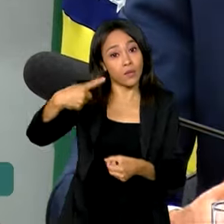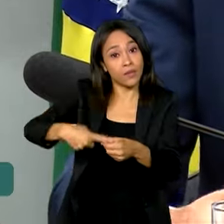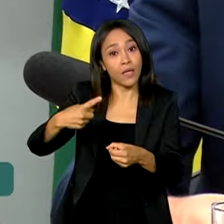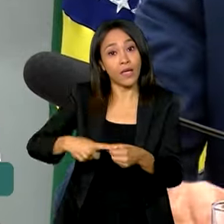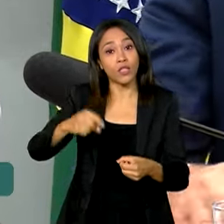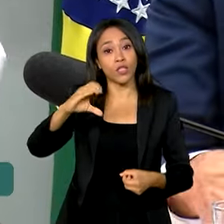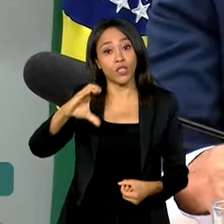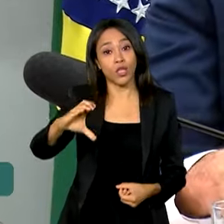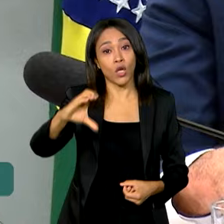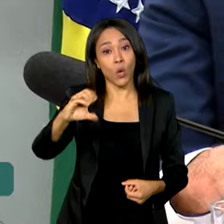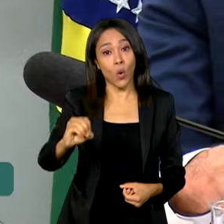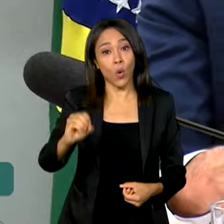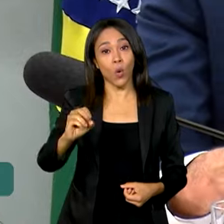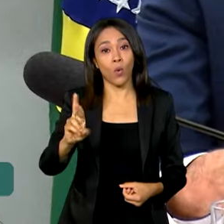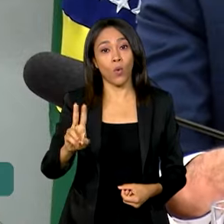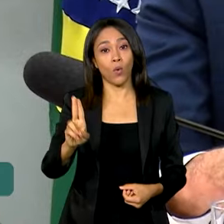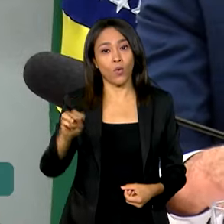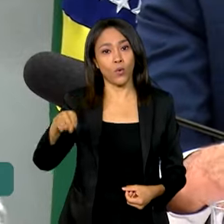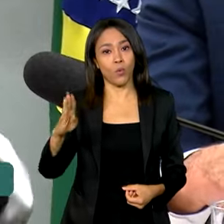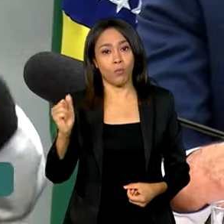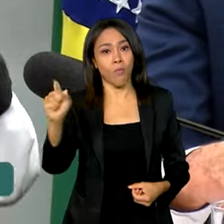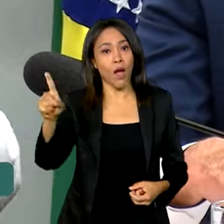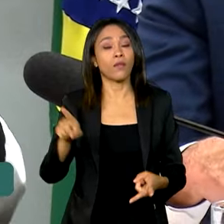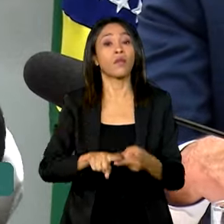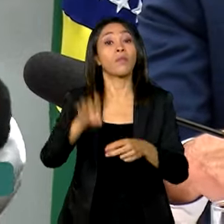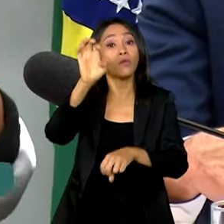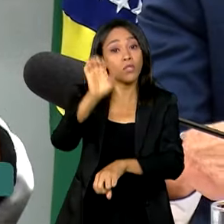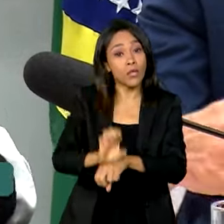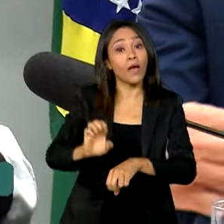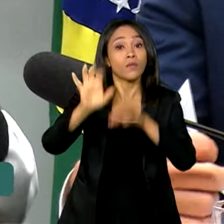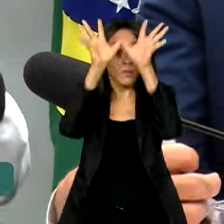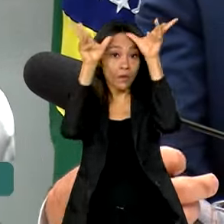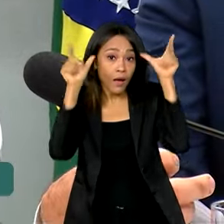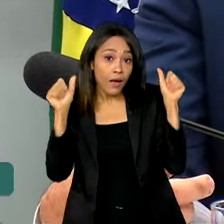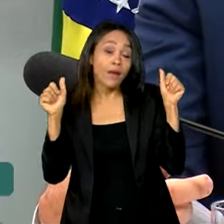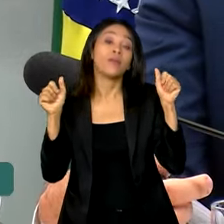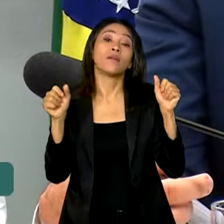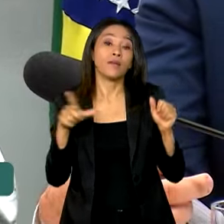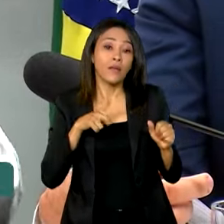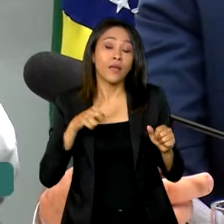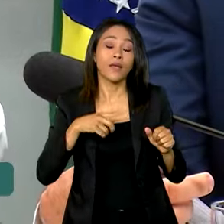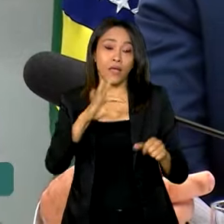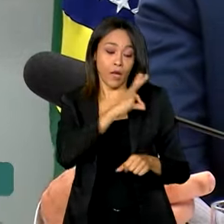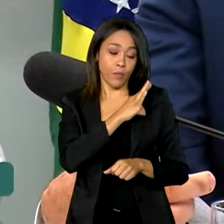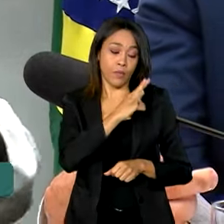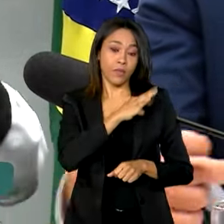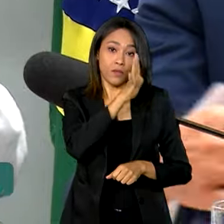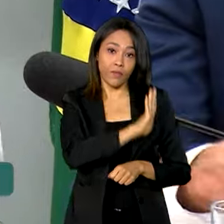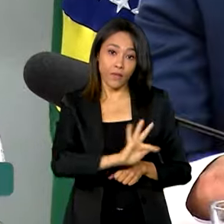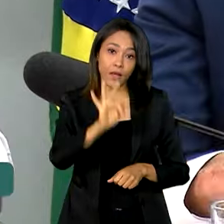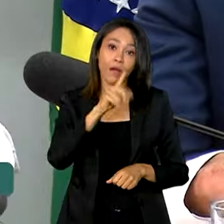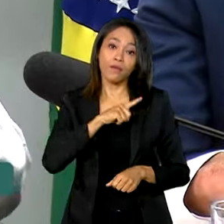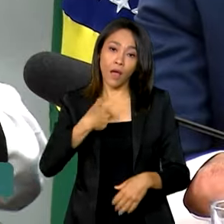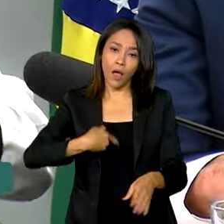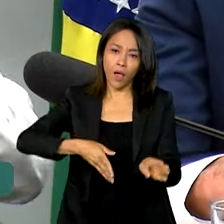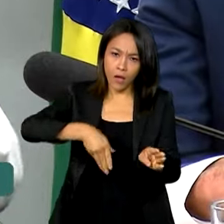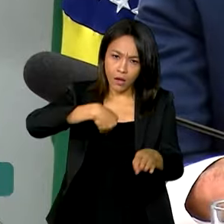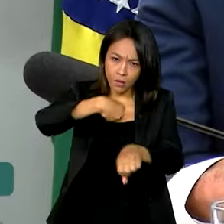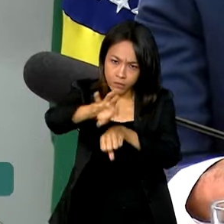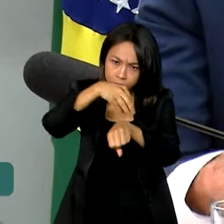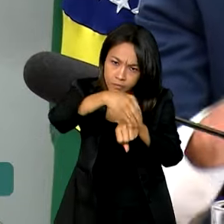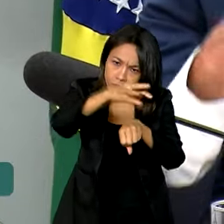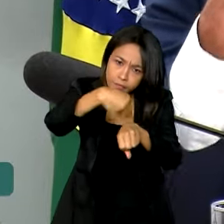Também temos o mesmo no estado do Acre e a Polícia Federal está instruindo corretamente, como deve ser,